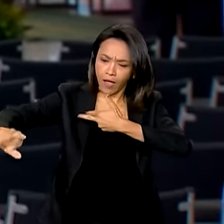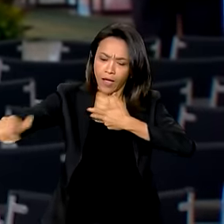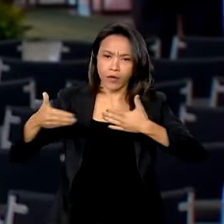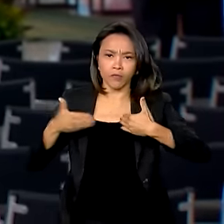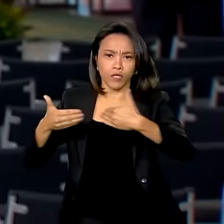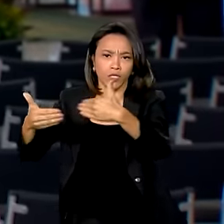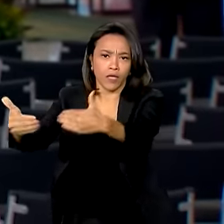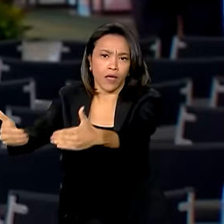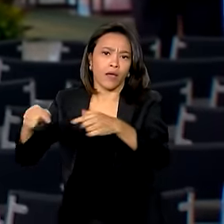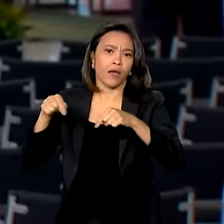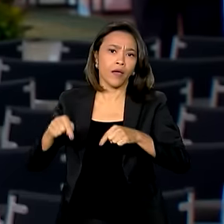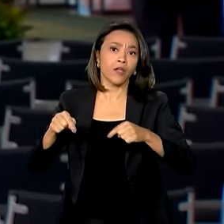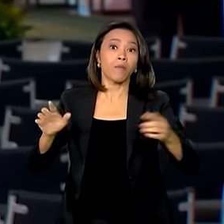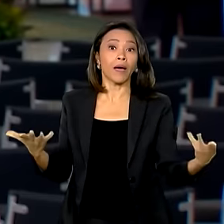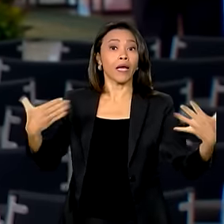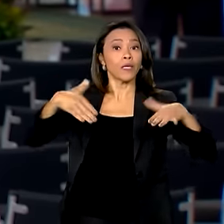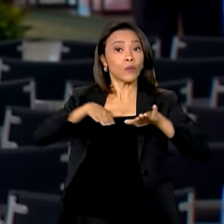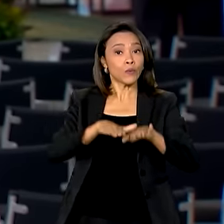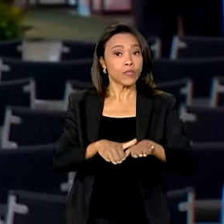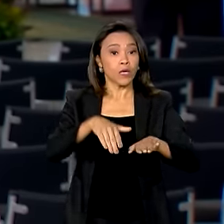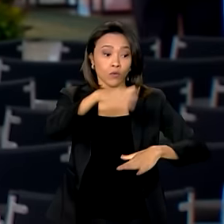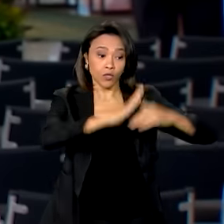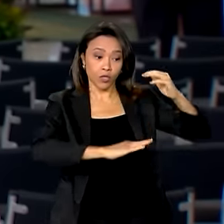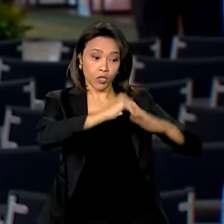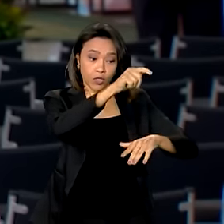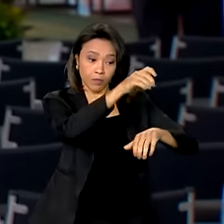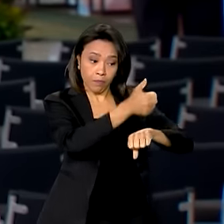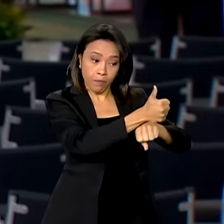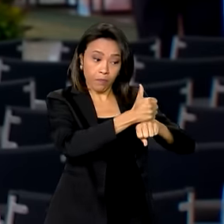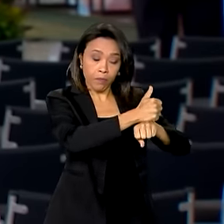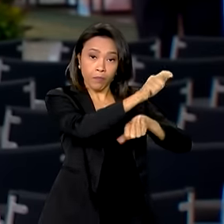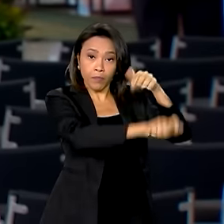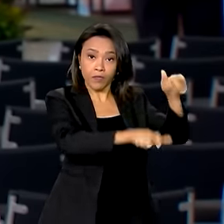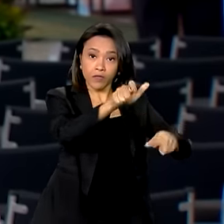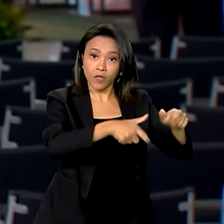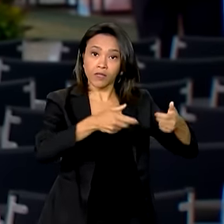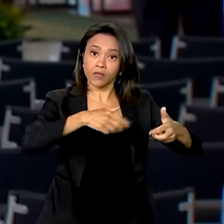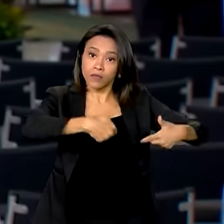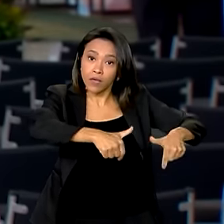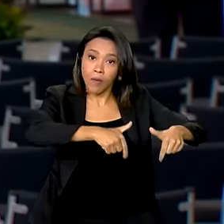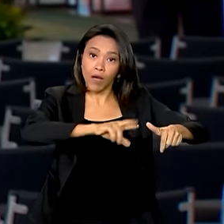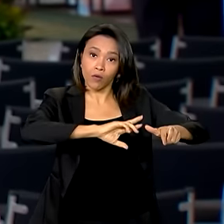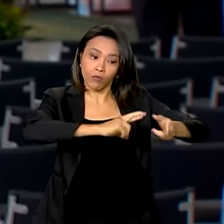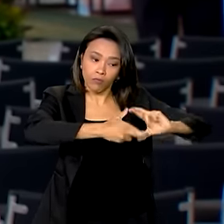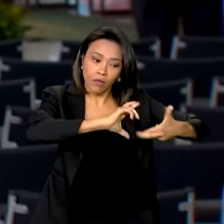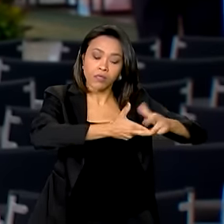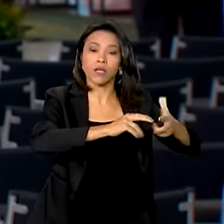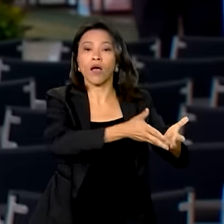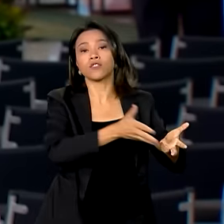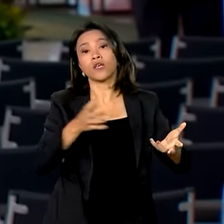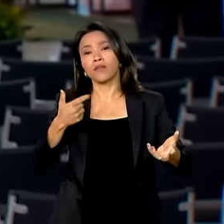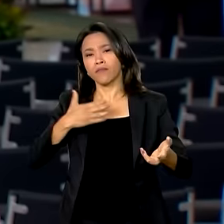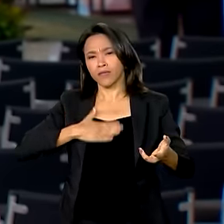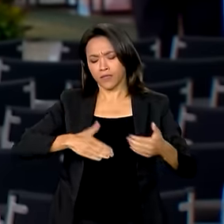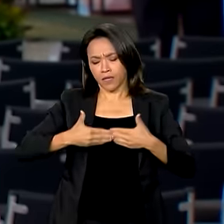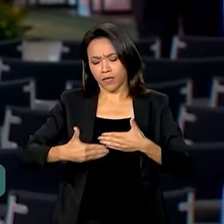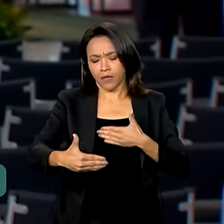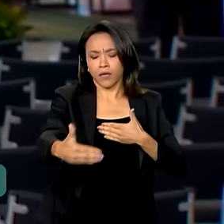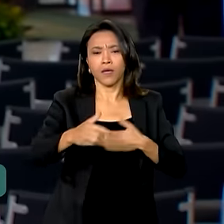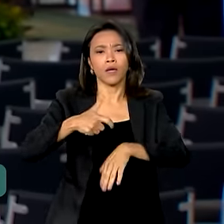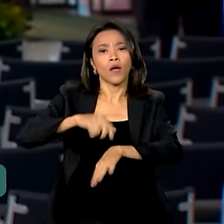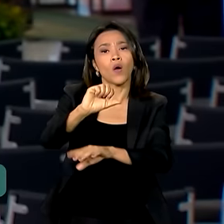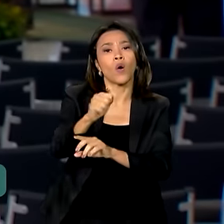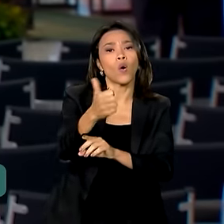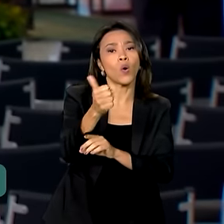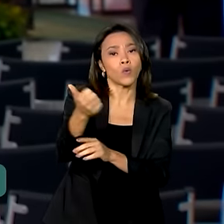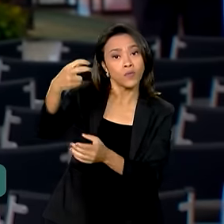Socioeconômica de Catadores de Materiais Recicláveis com a presença do presidente Lula será logo mais às 11 horas aqui